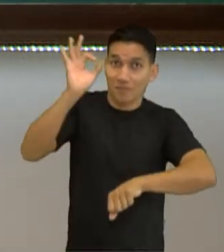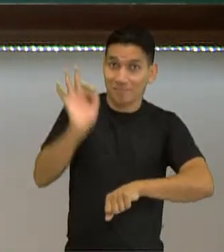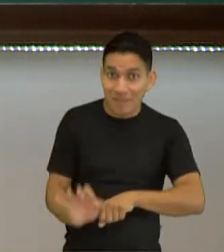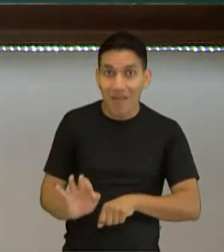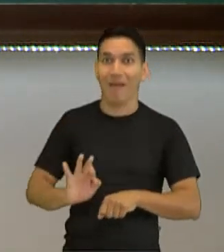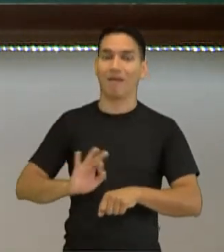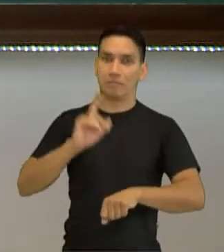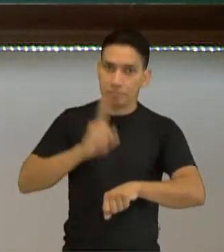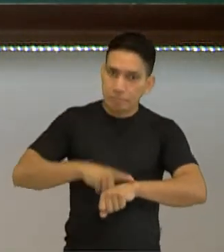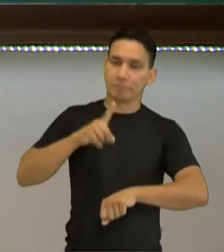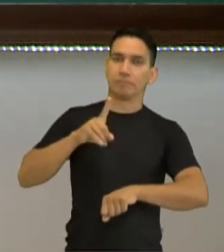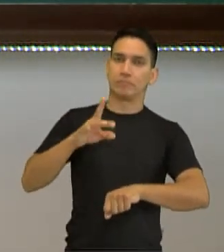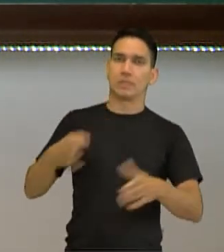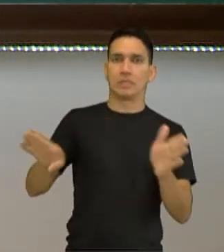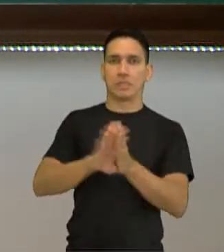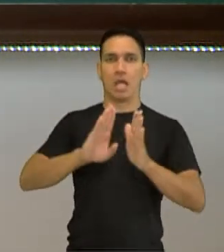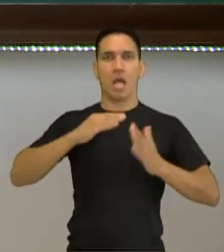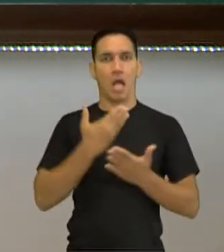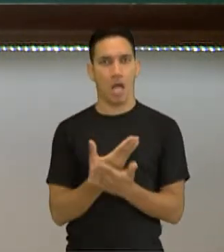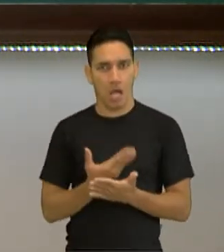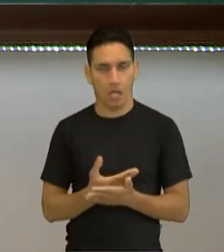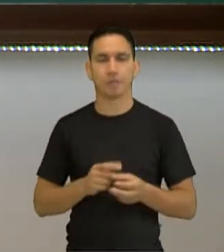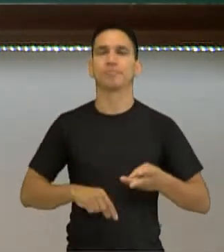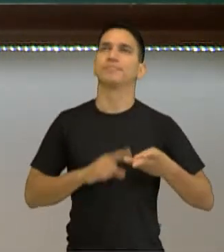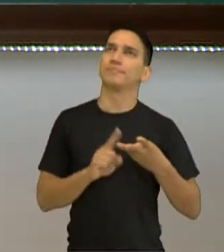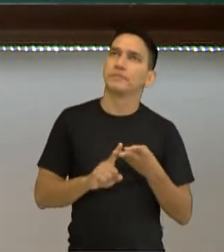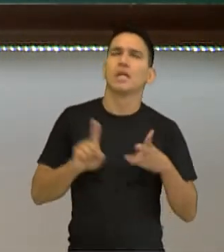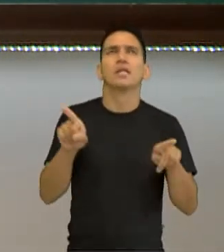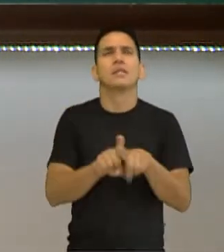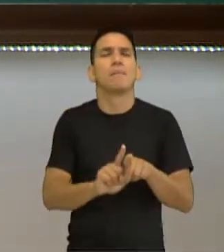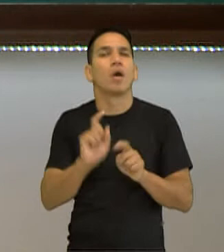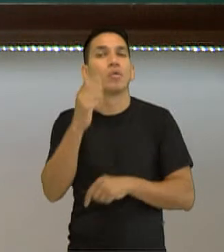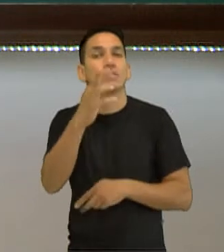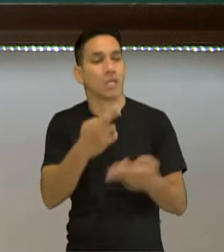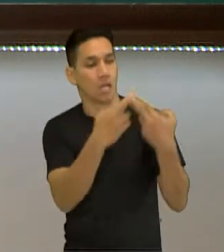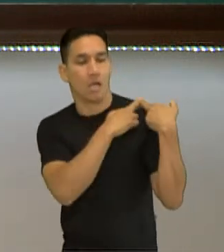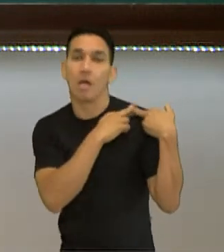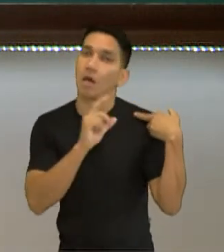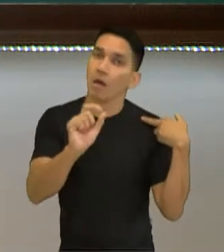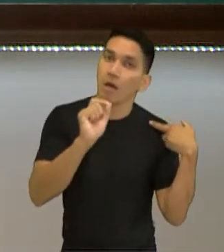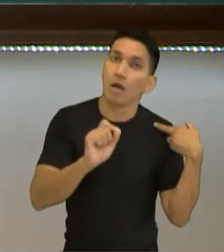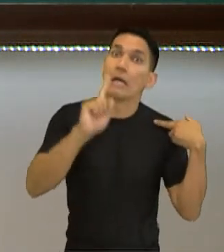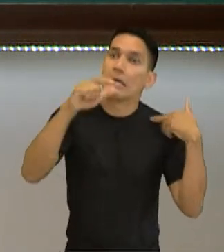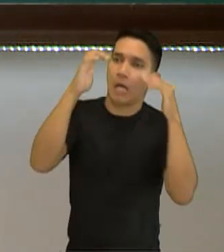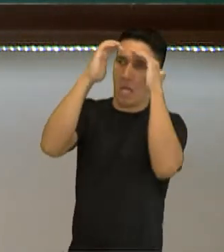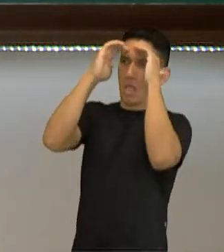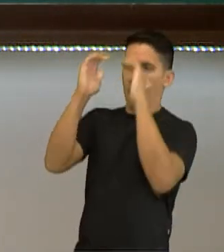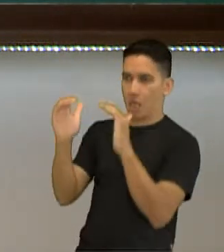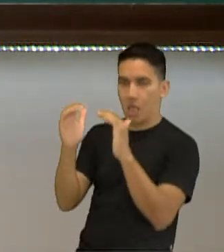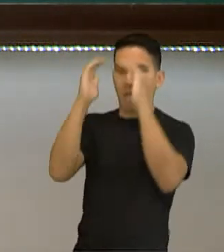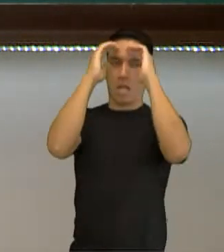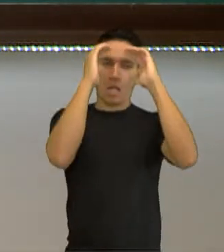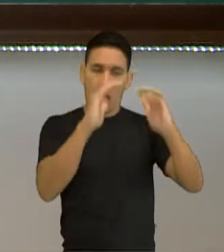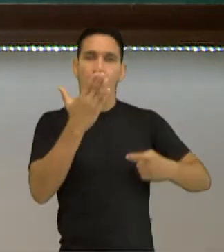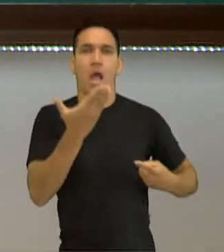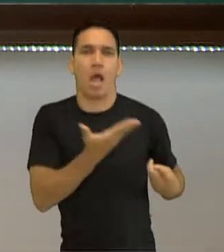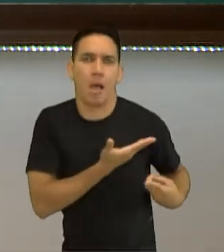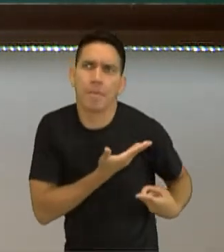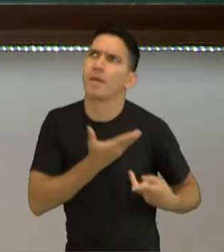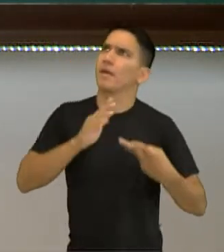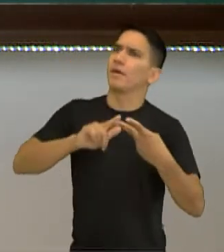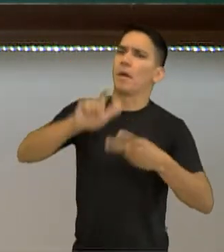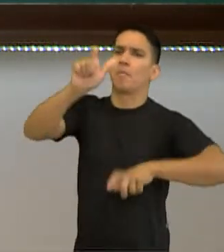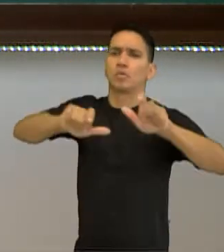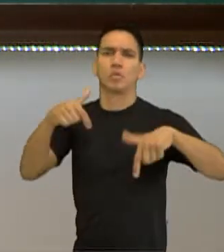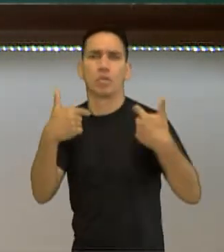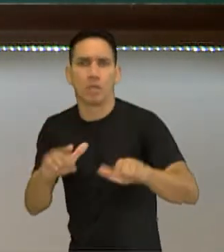ser pontual nas aulas. É uma responsabilidade sua respeitar colegas, funcionários